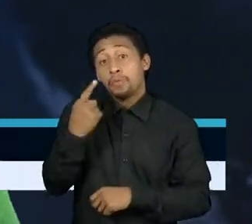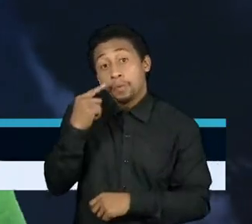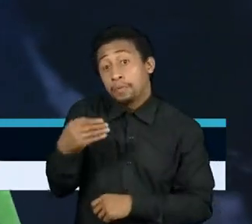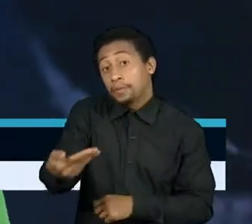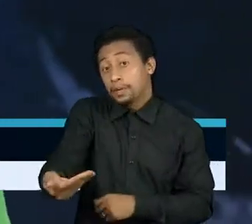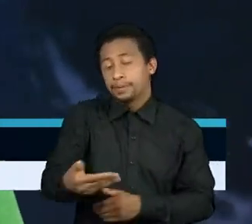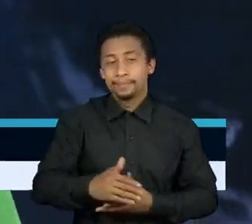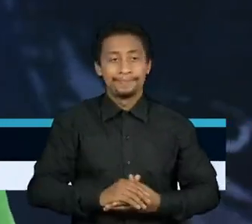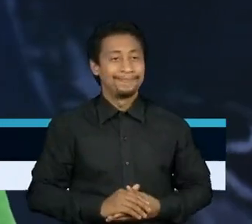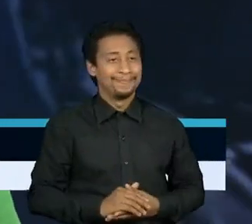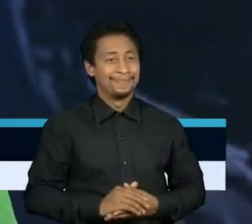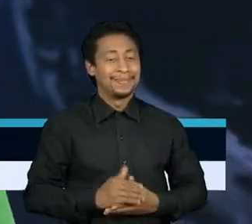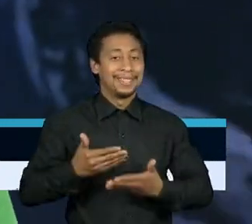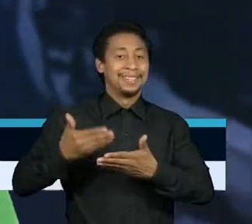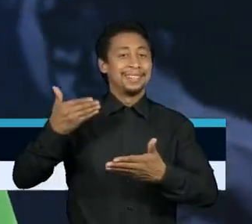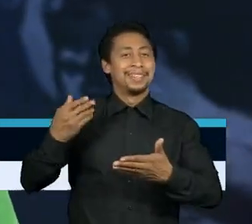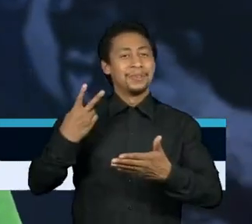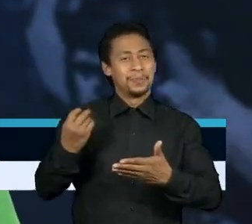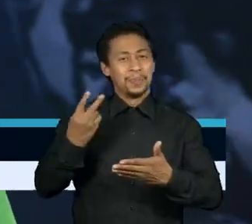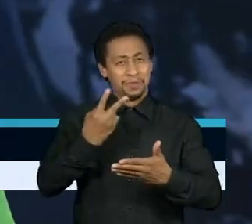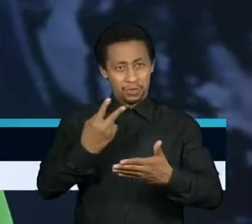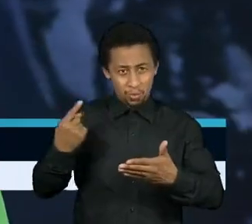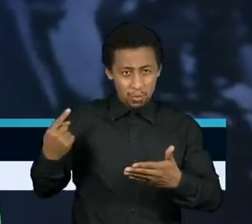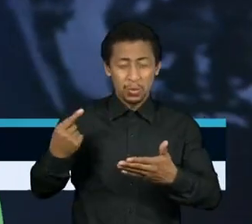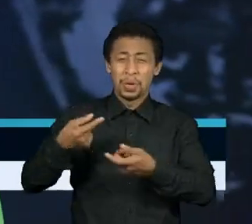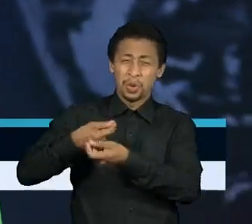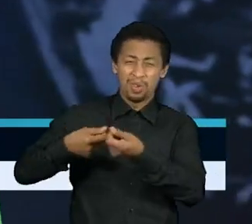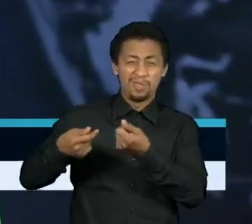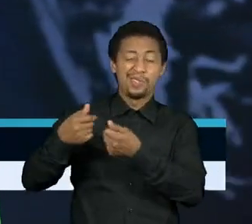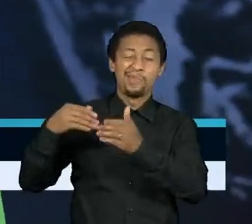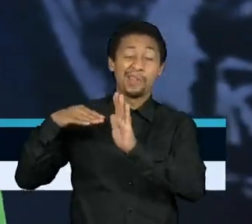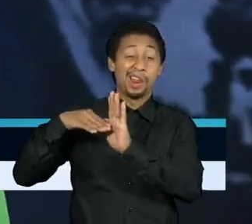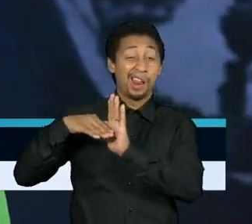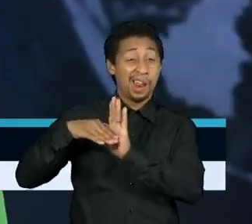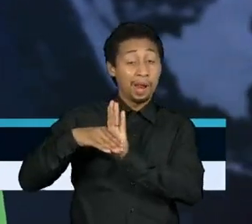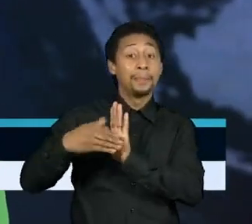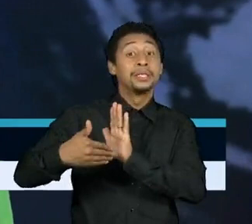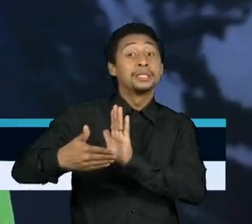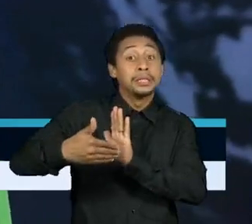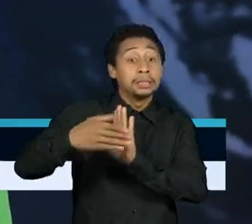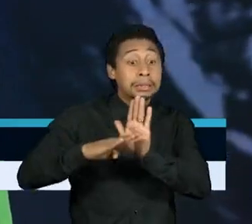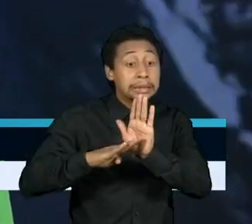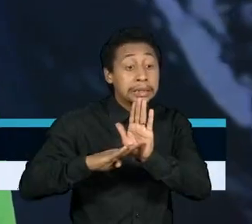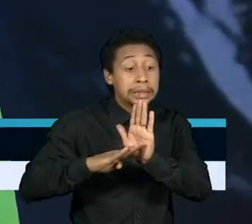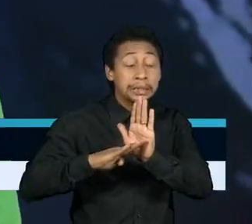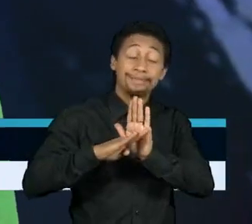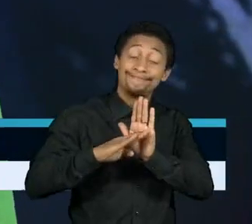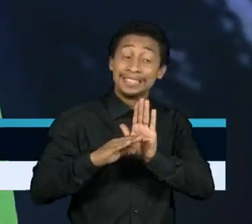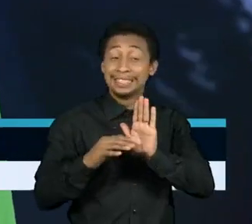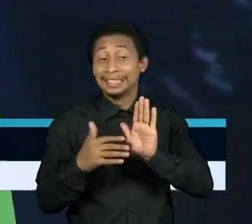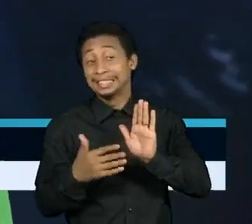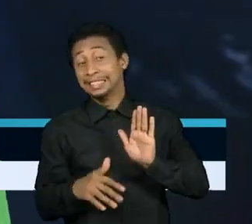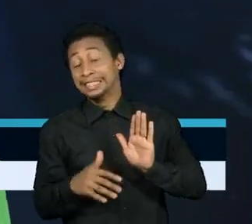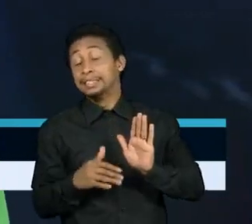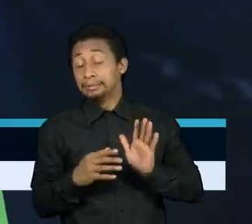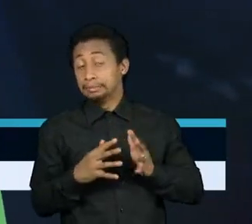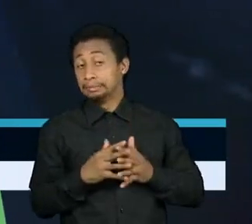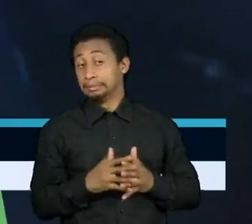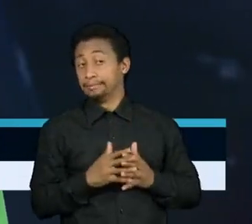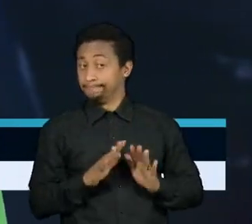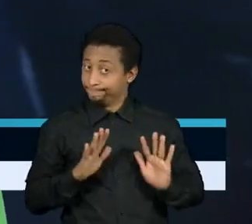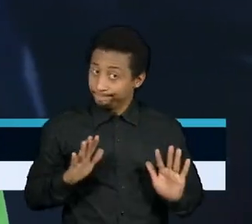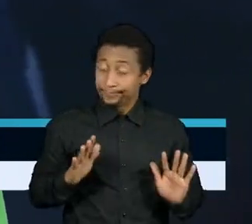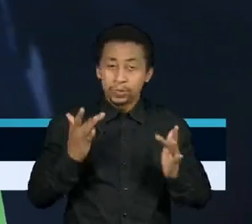Se 2021 não foi alentador na economia, as perspectivas para o ano que se aproxima não são lá animadoras. Em meio às